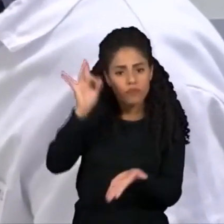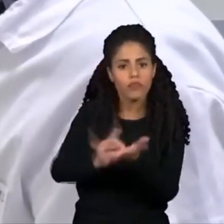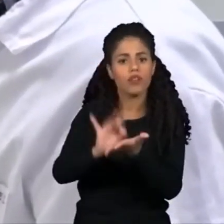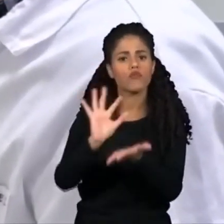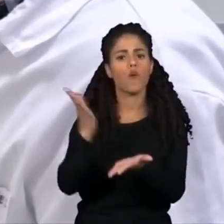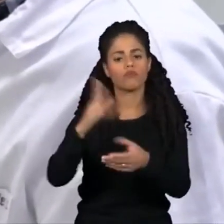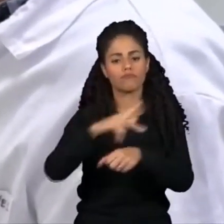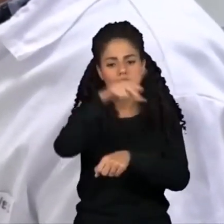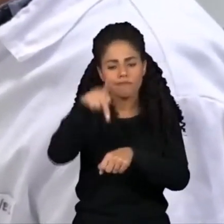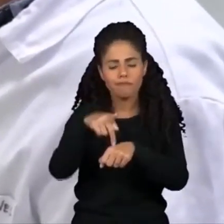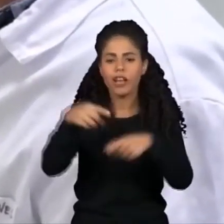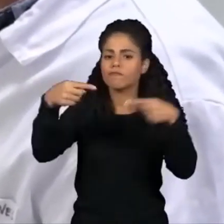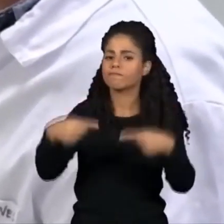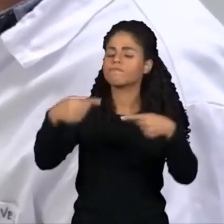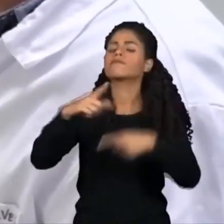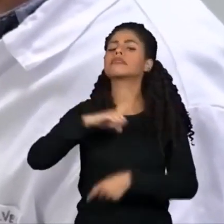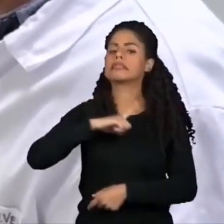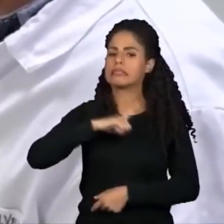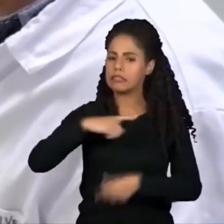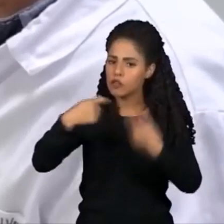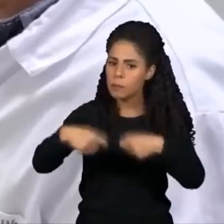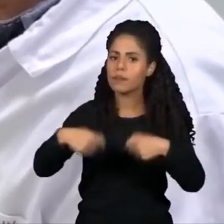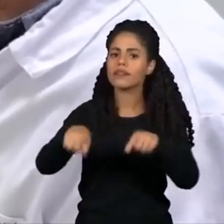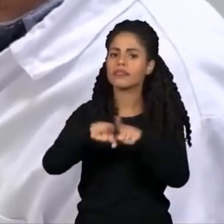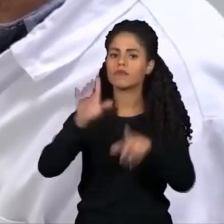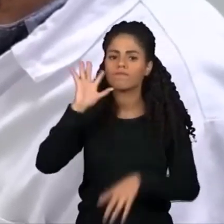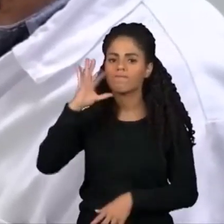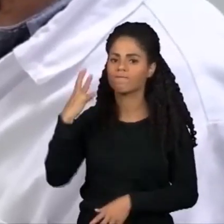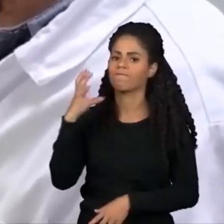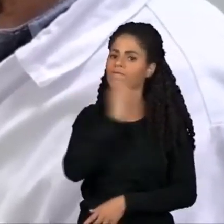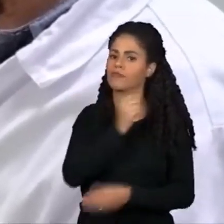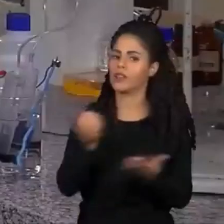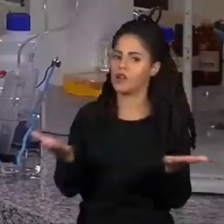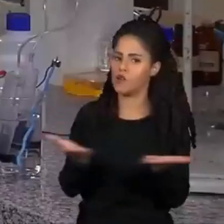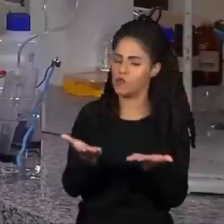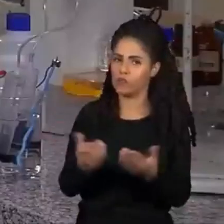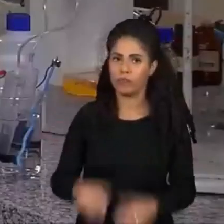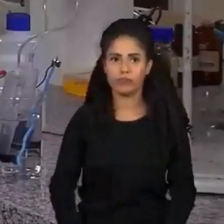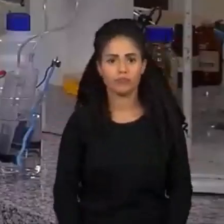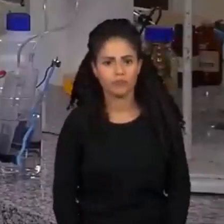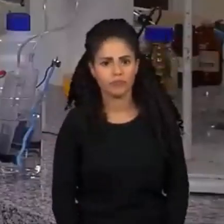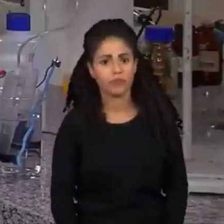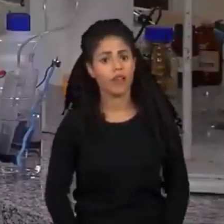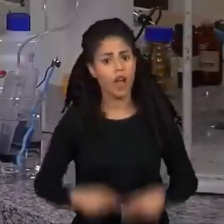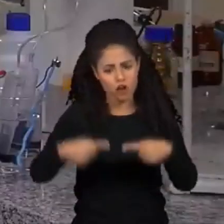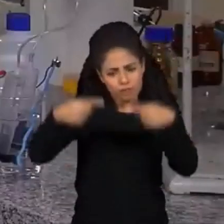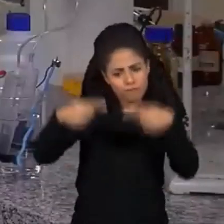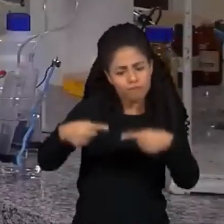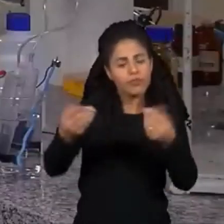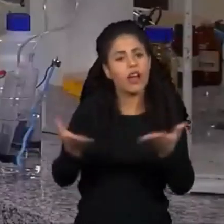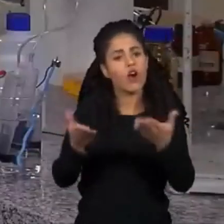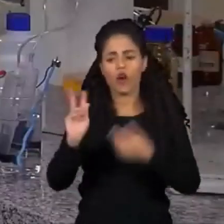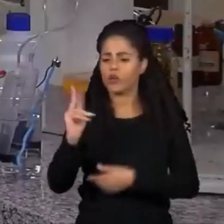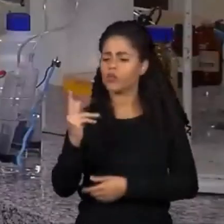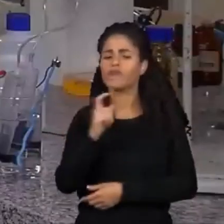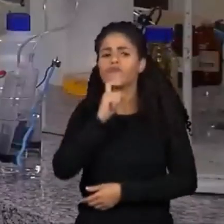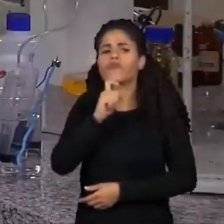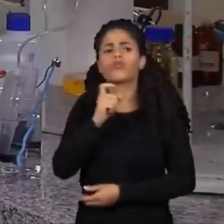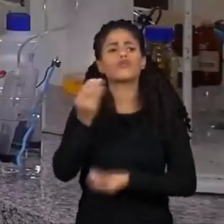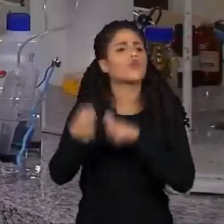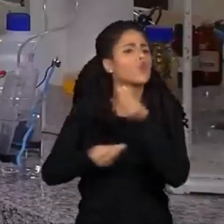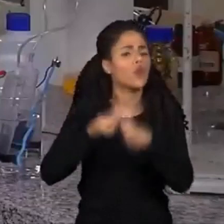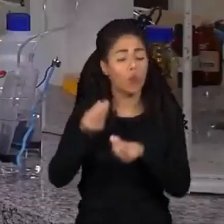país, há desafios que precisam ser sanados. O desafio na produção do hidrogênio verde, ele está